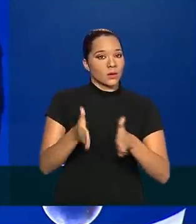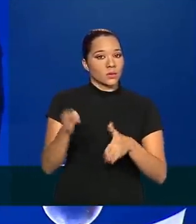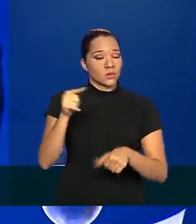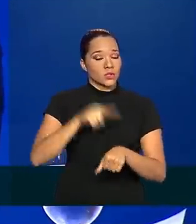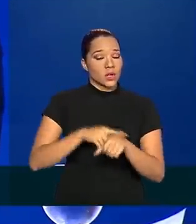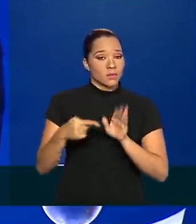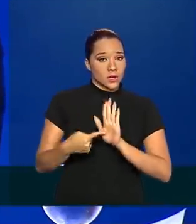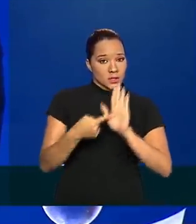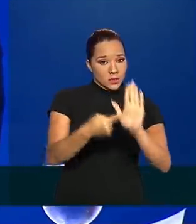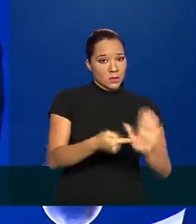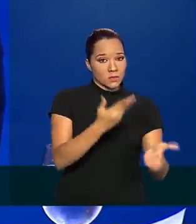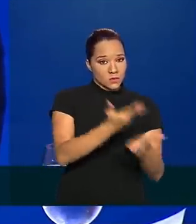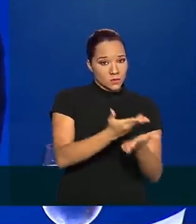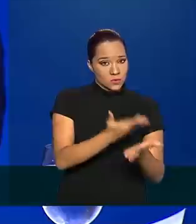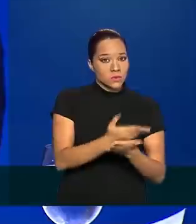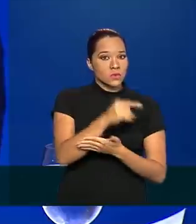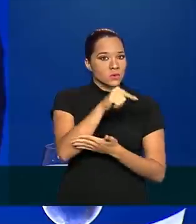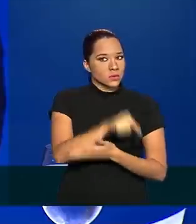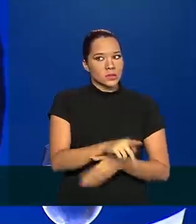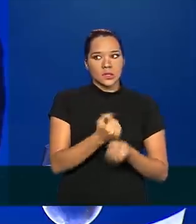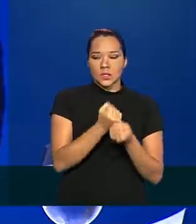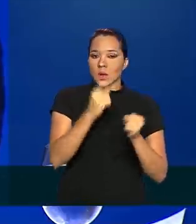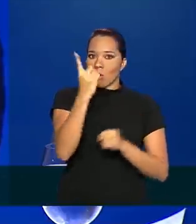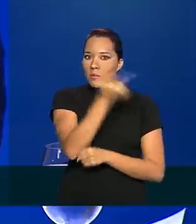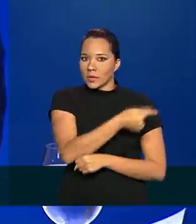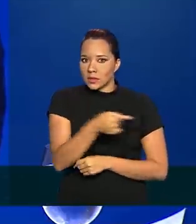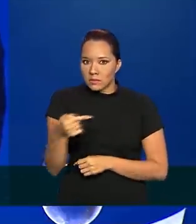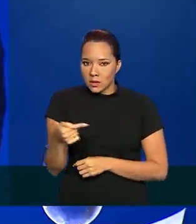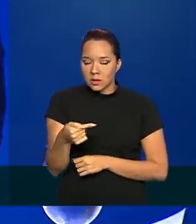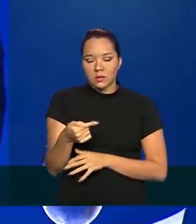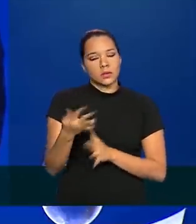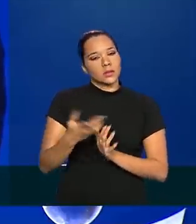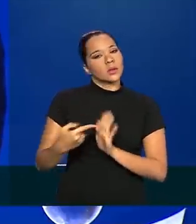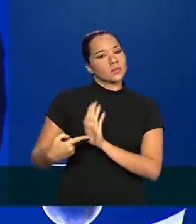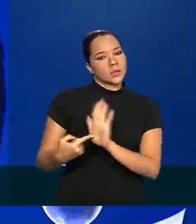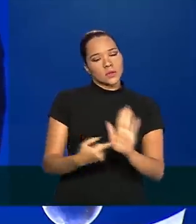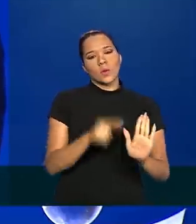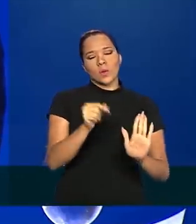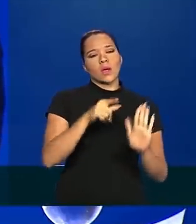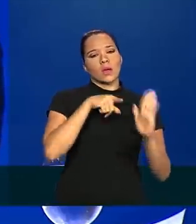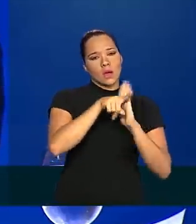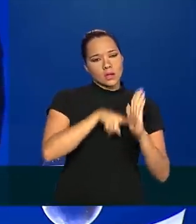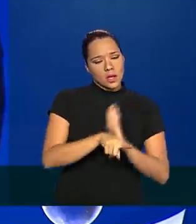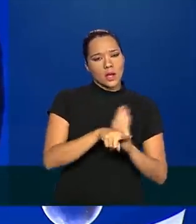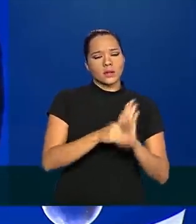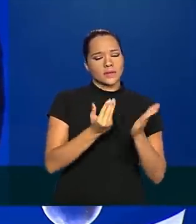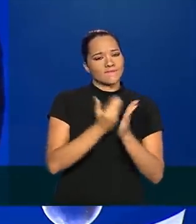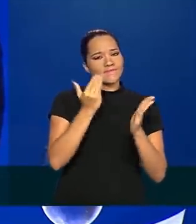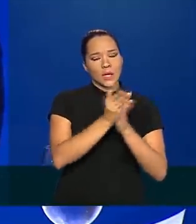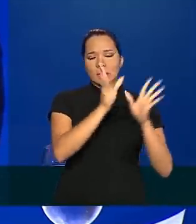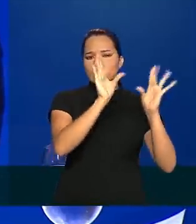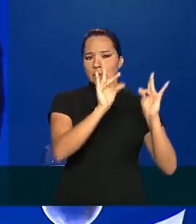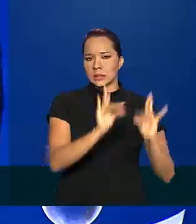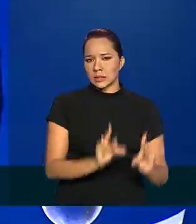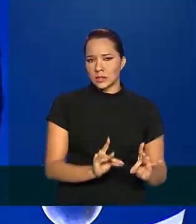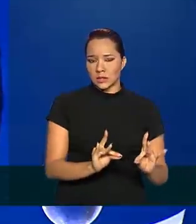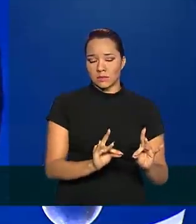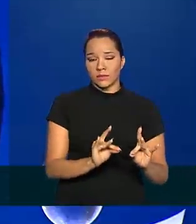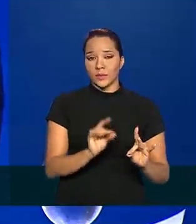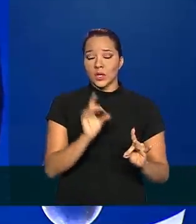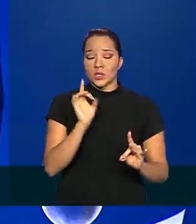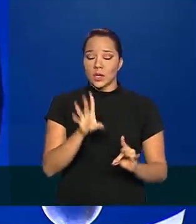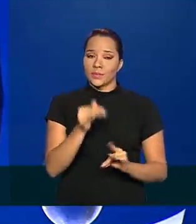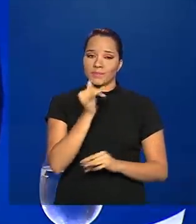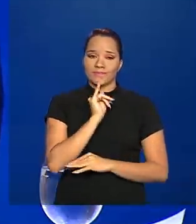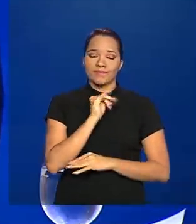fazer uma apresentação de um estudo dessa magnitude em uma semana, a gente apresentou aqui as análises mais descritivas. Mas a